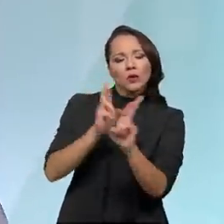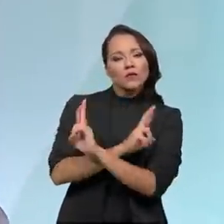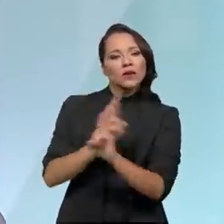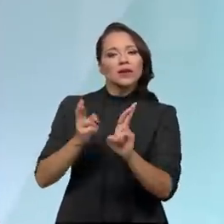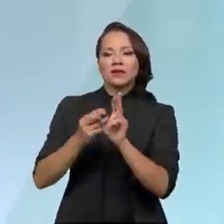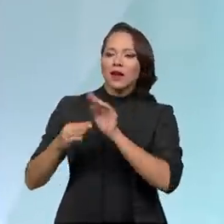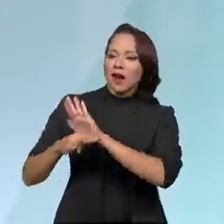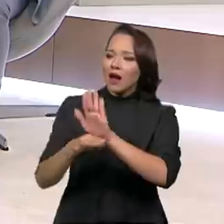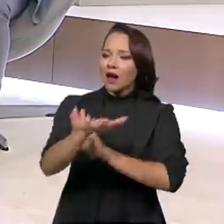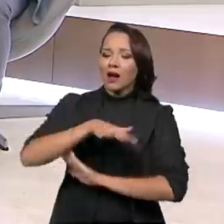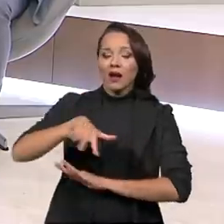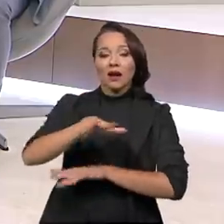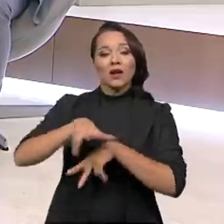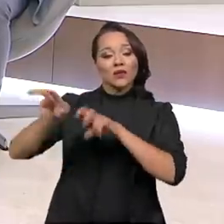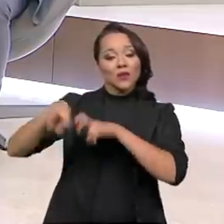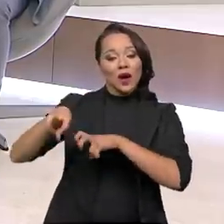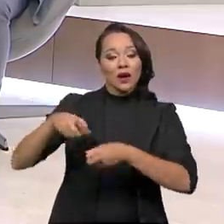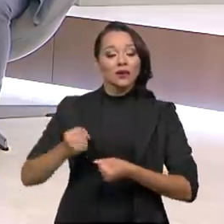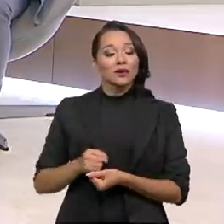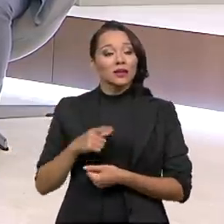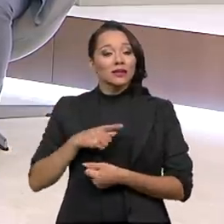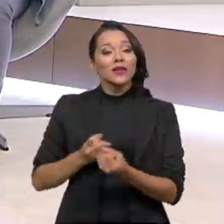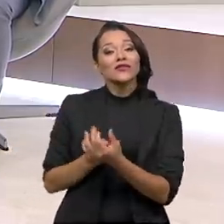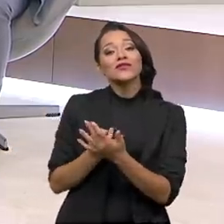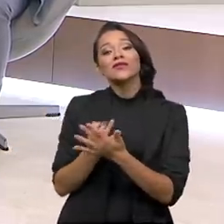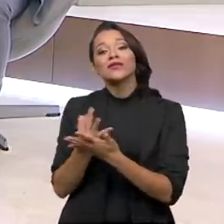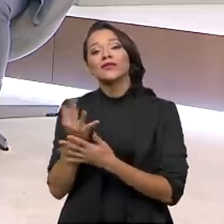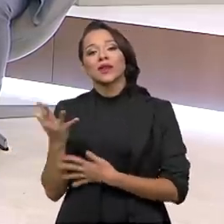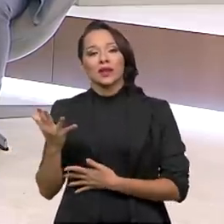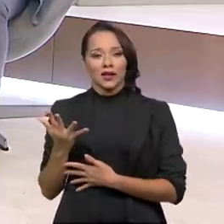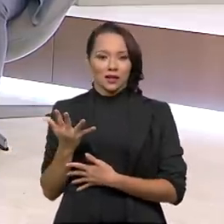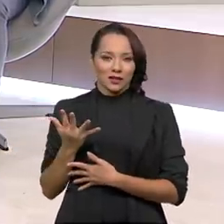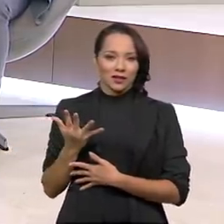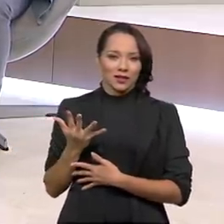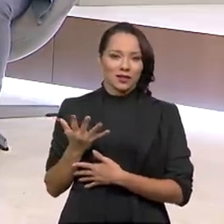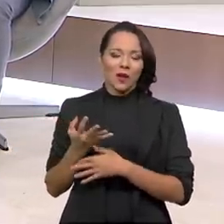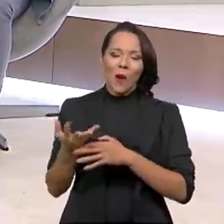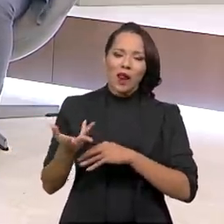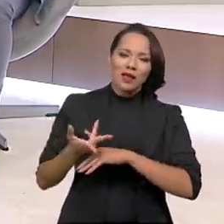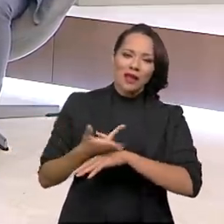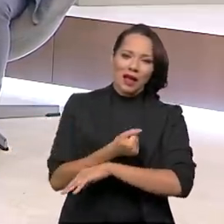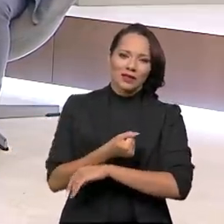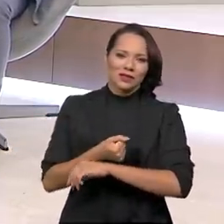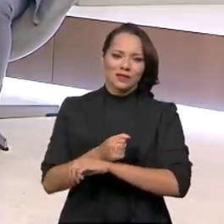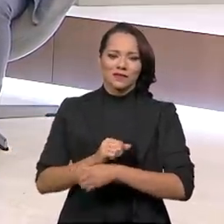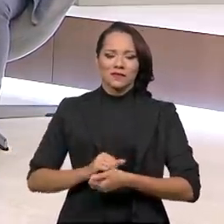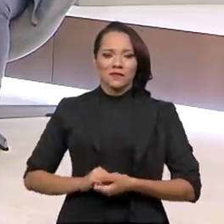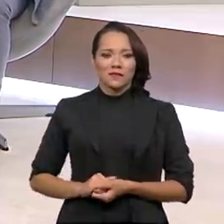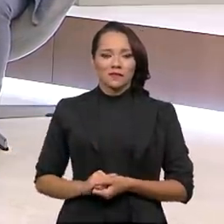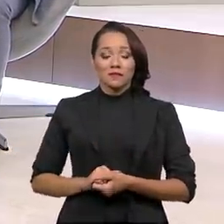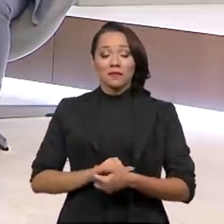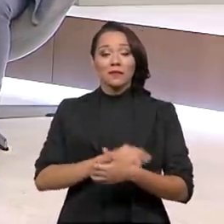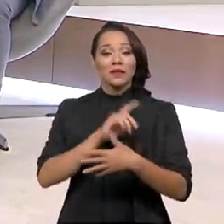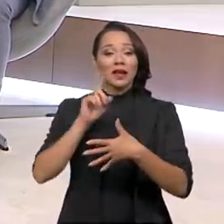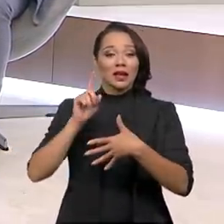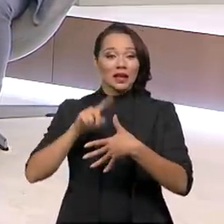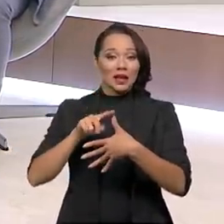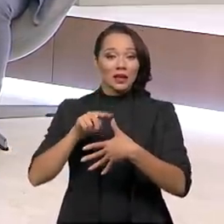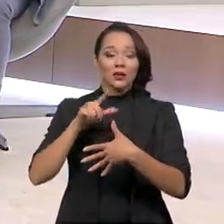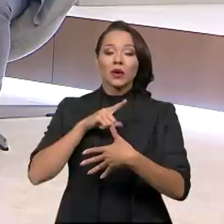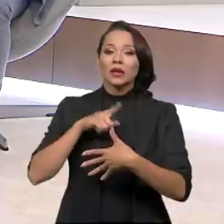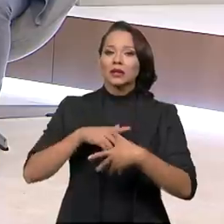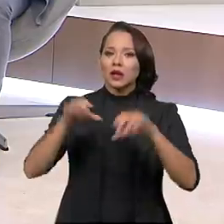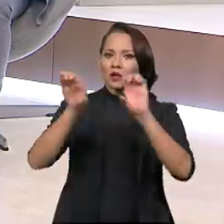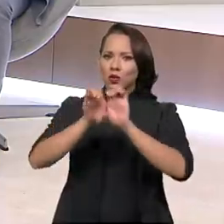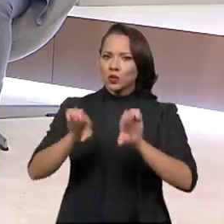atendem o agronegócio. Enfim, nós temos muitos ativos de muita qualidade. Quinto, nós temos estruturação